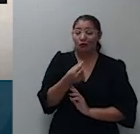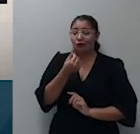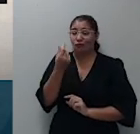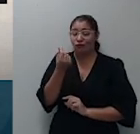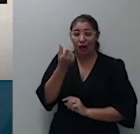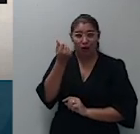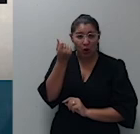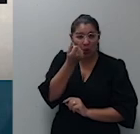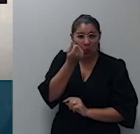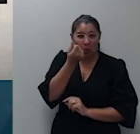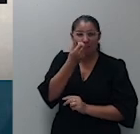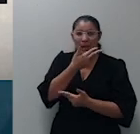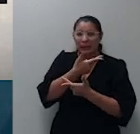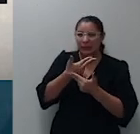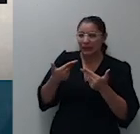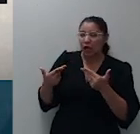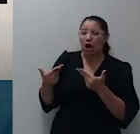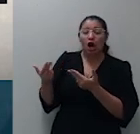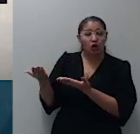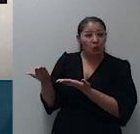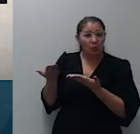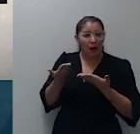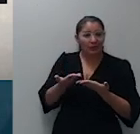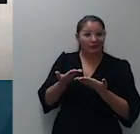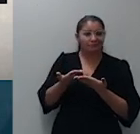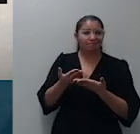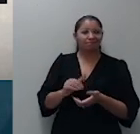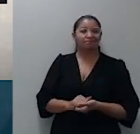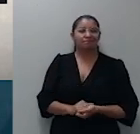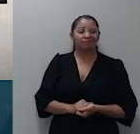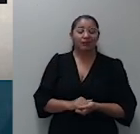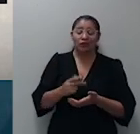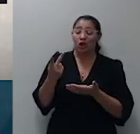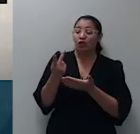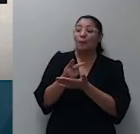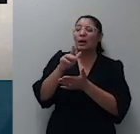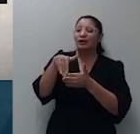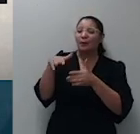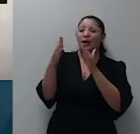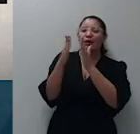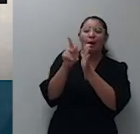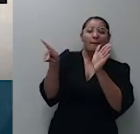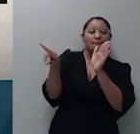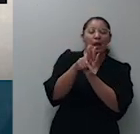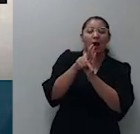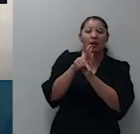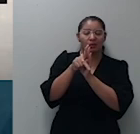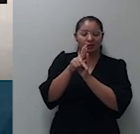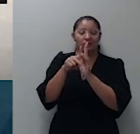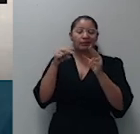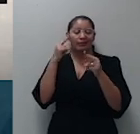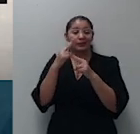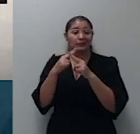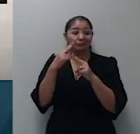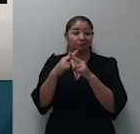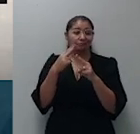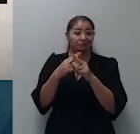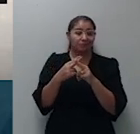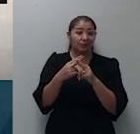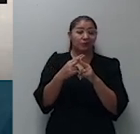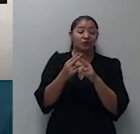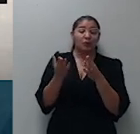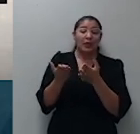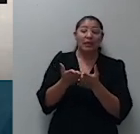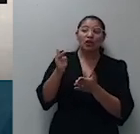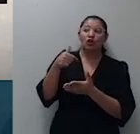decorrente de frustração de alienação de imóvel e de propriedade da Caixa Econômica Federal mediante procedimento licitatório